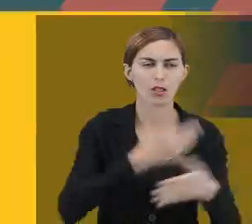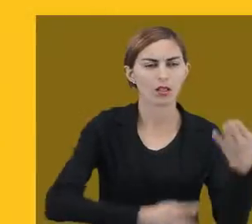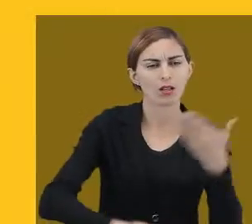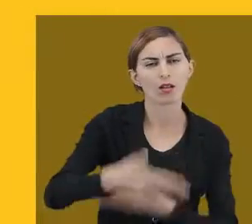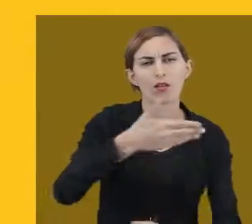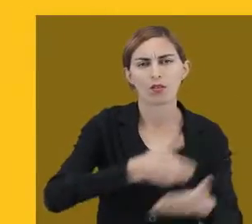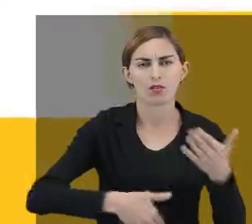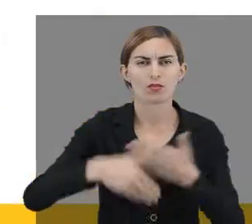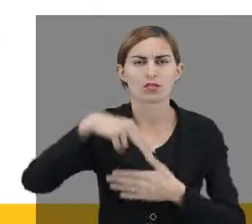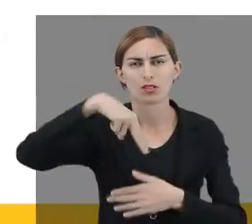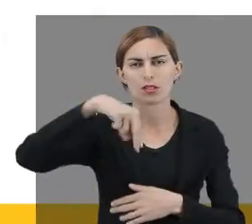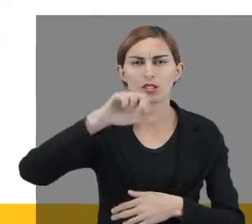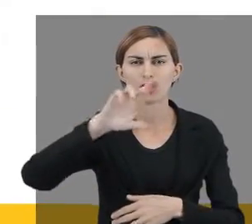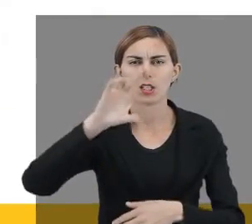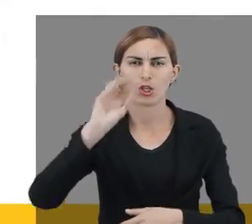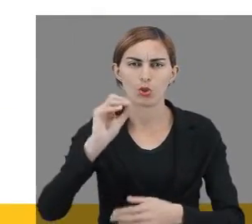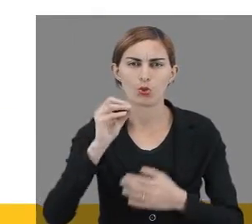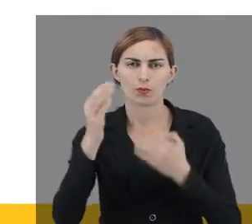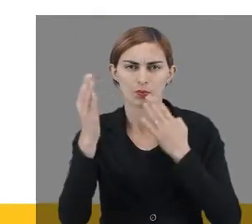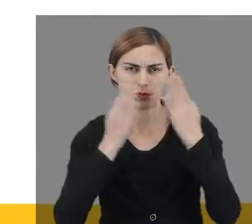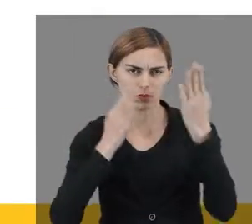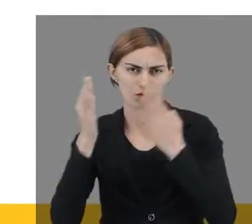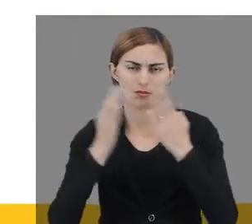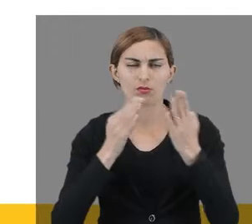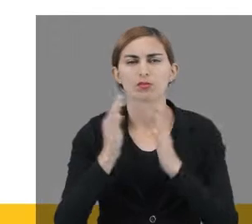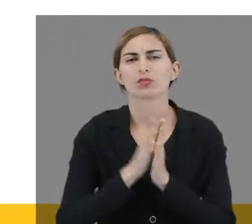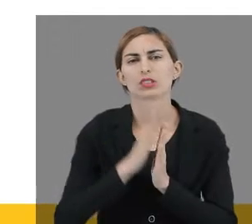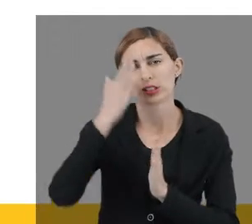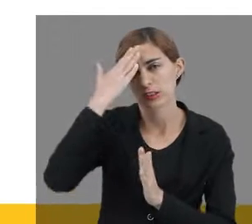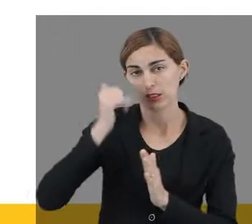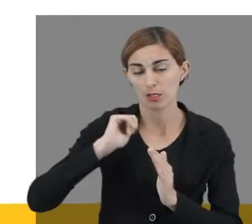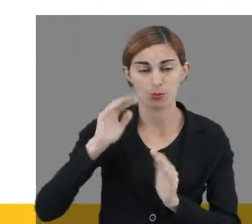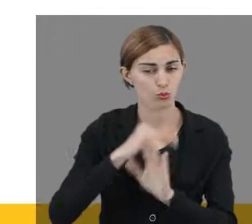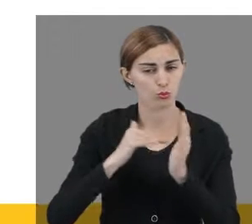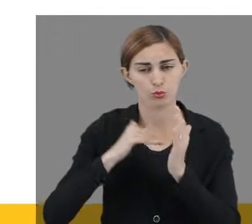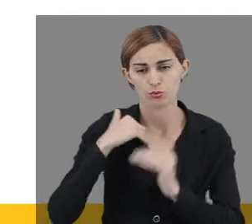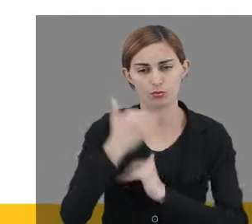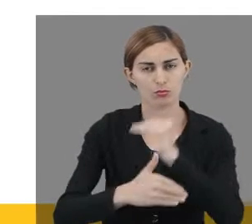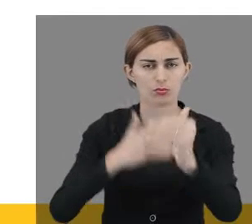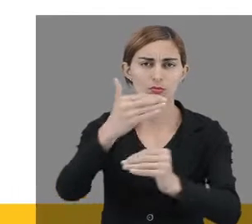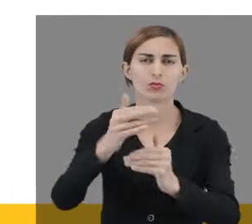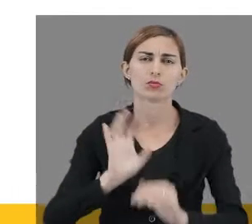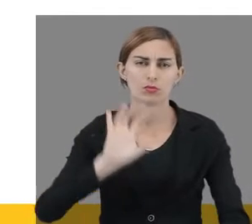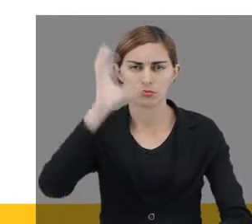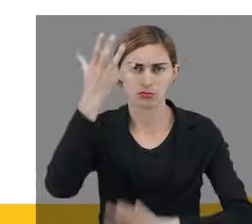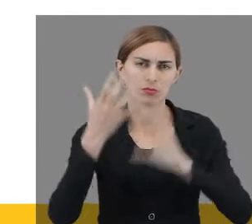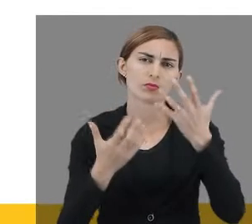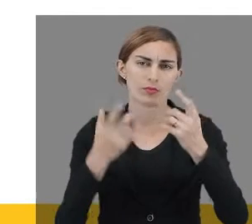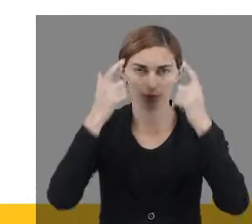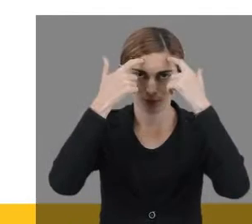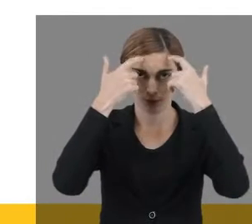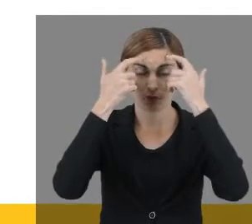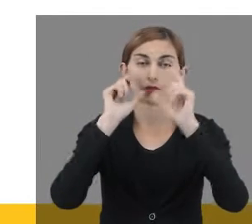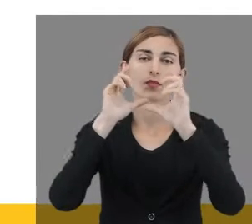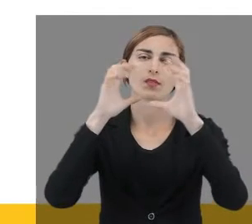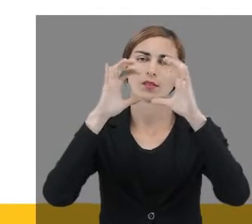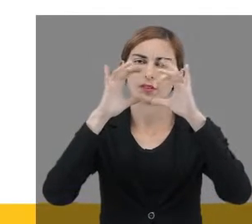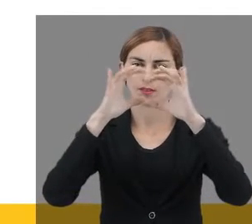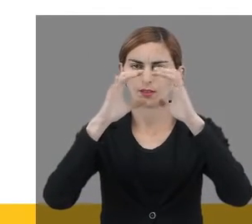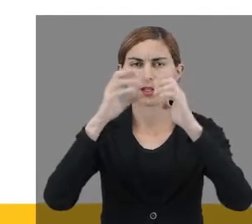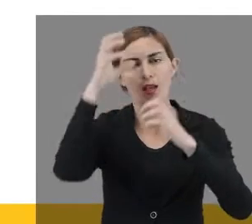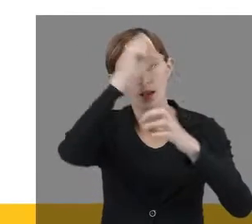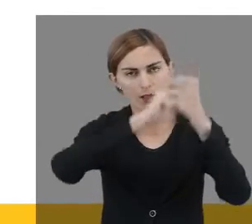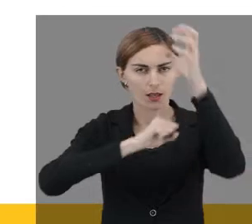sobre essas relações neuropsicológicas deficitárias. Sabemos que todo desenvolvimento acontece no nosso cérebro.